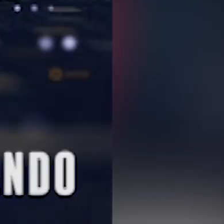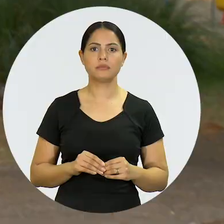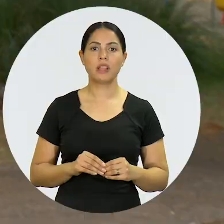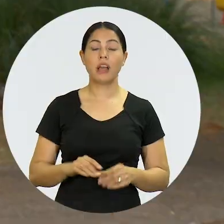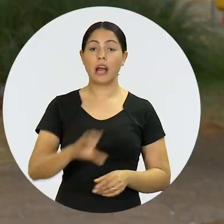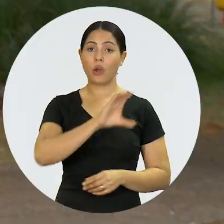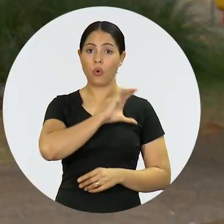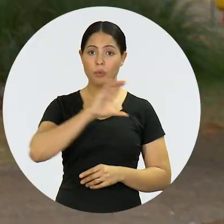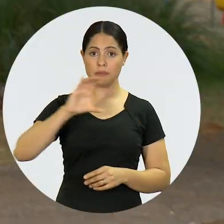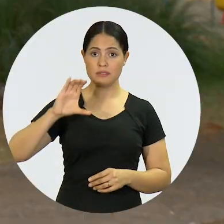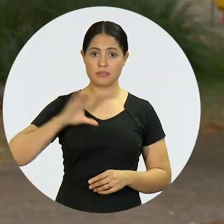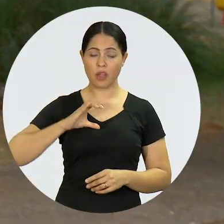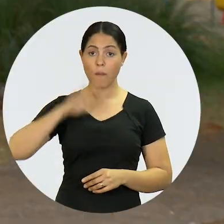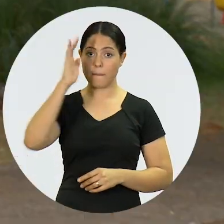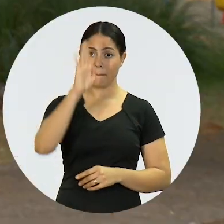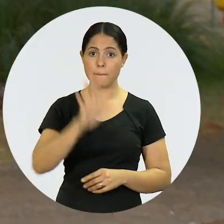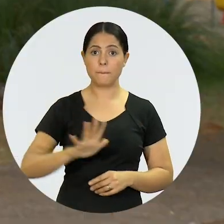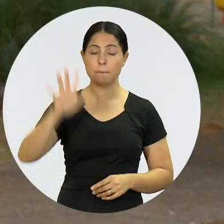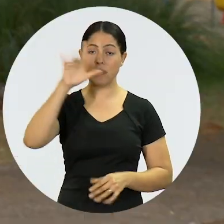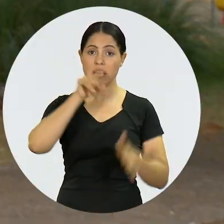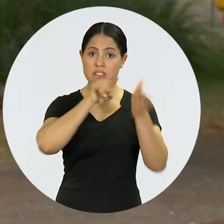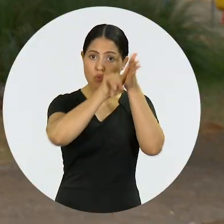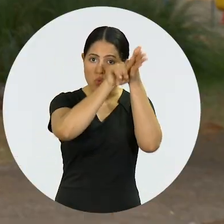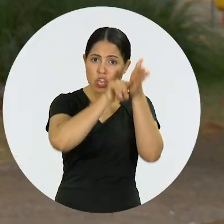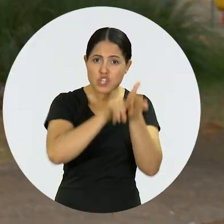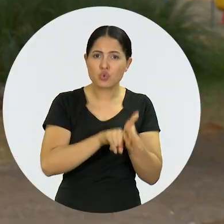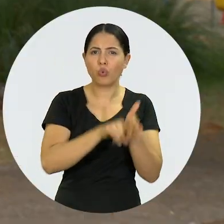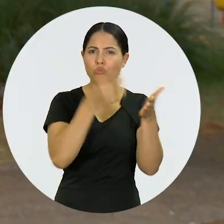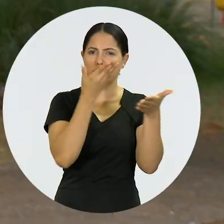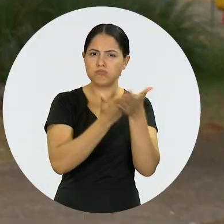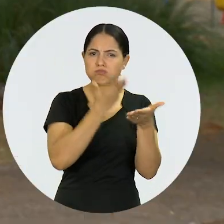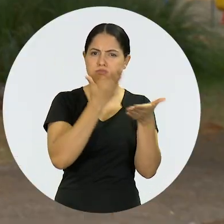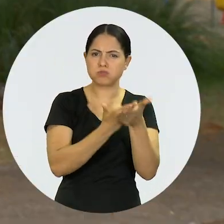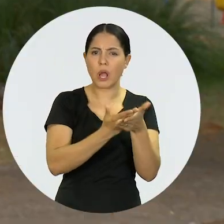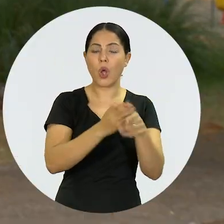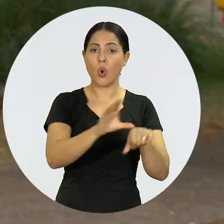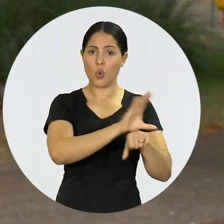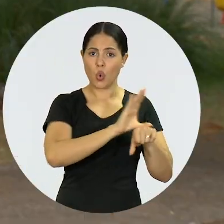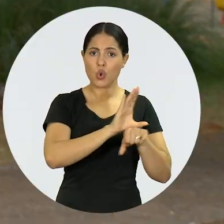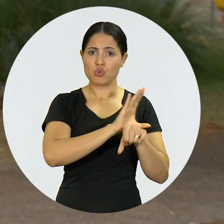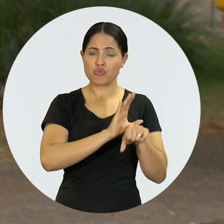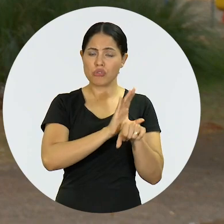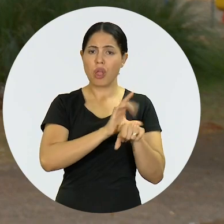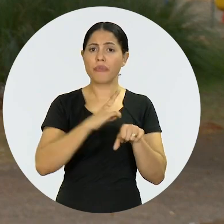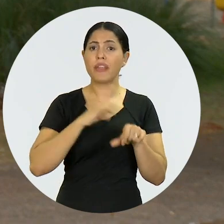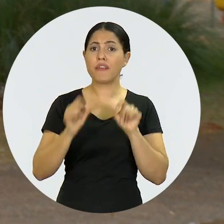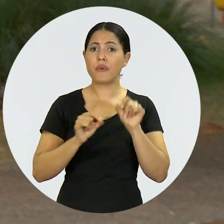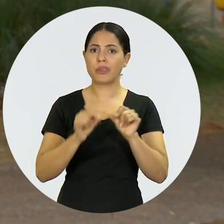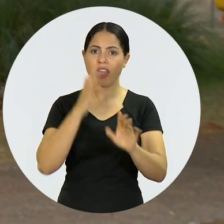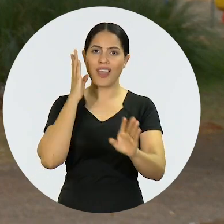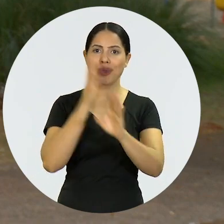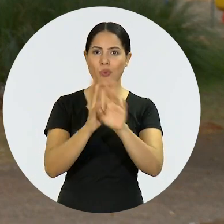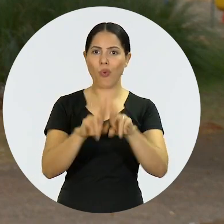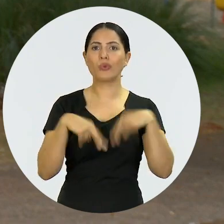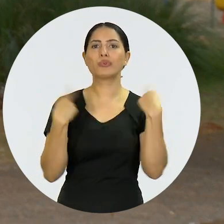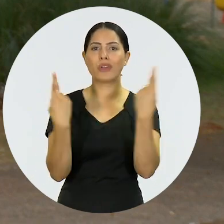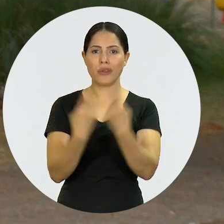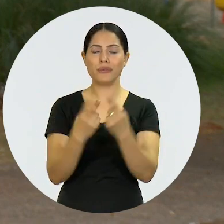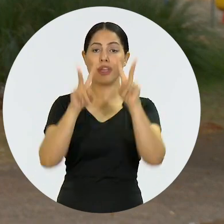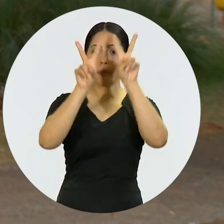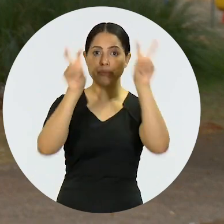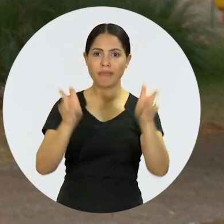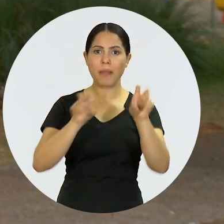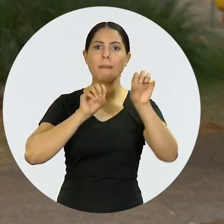A Comissão Nacional de Estudos Constitucionais se reuniu para deliberar um assunto importante para toda a advocacia